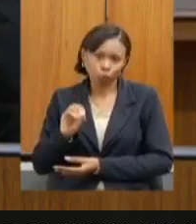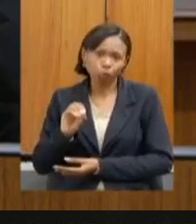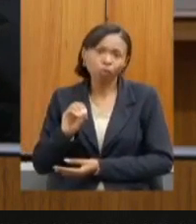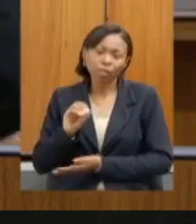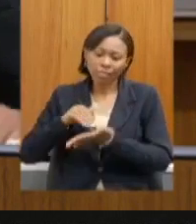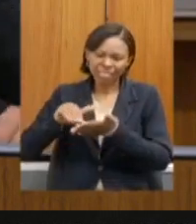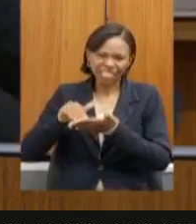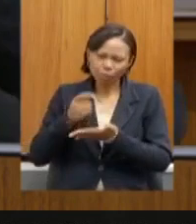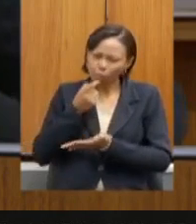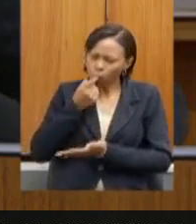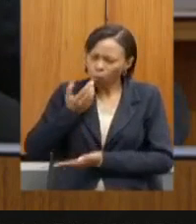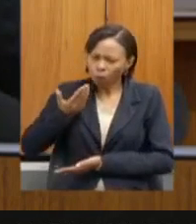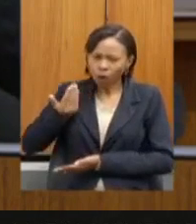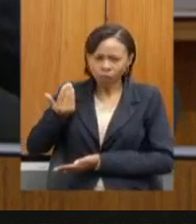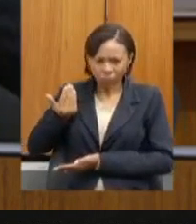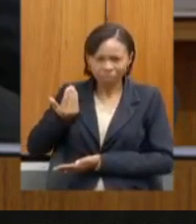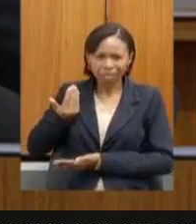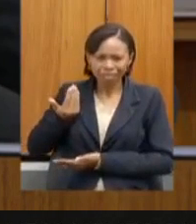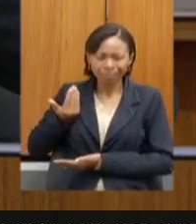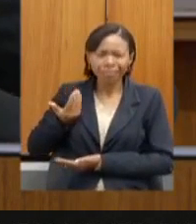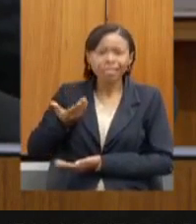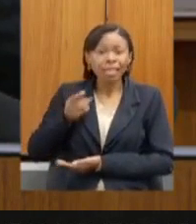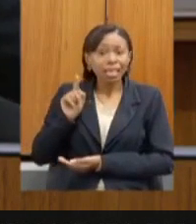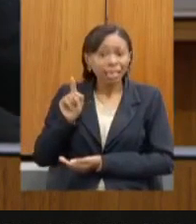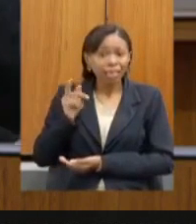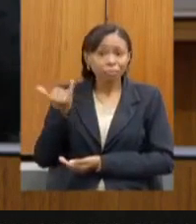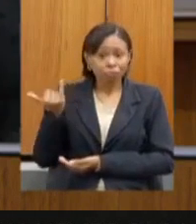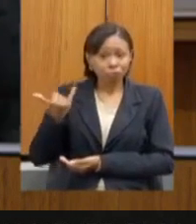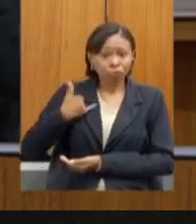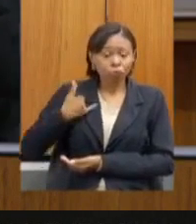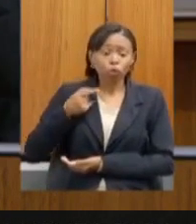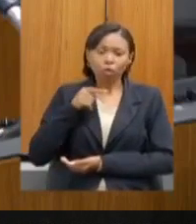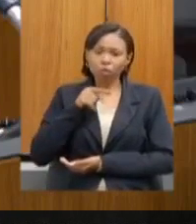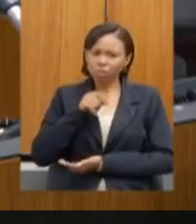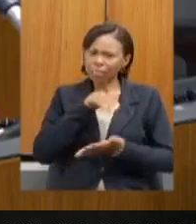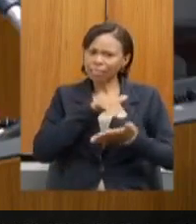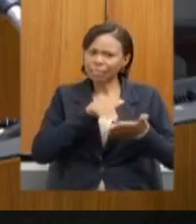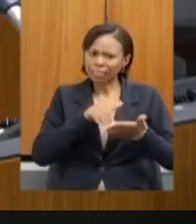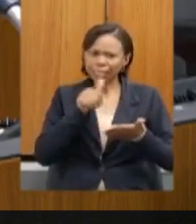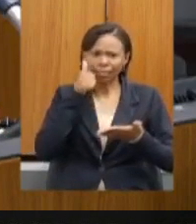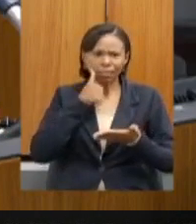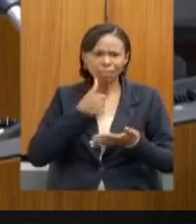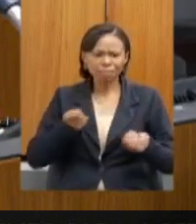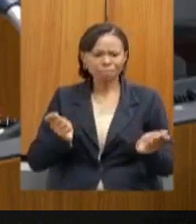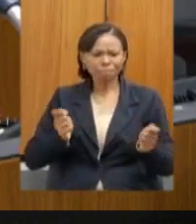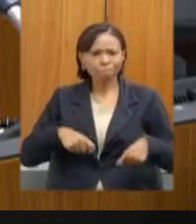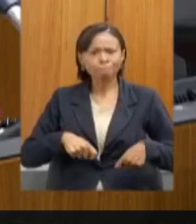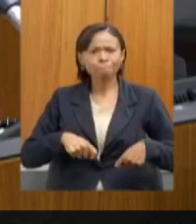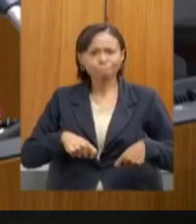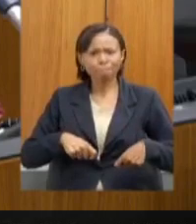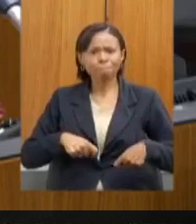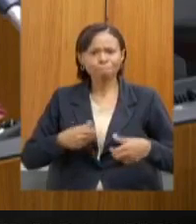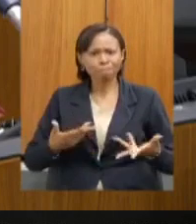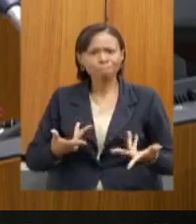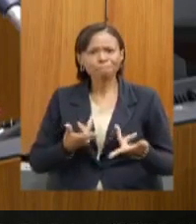pouco tempo, me falou da competência de V. Exª, da dedicação e que estaríamos em uma excelente mão. então eu só